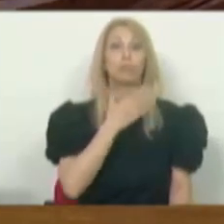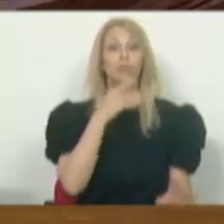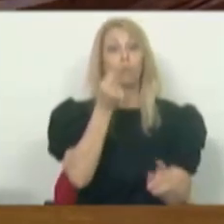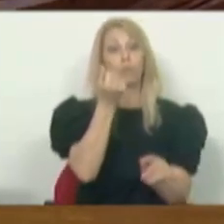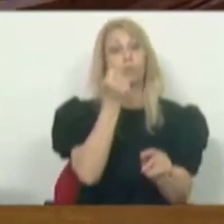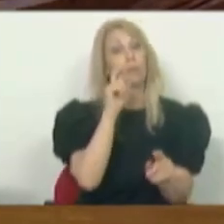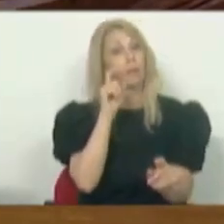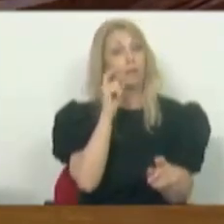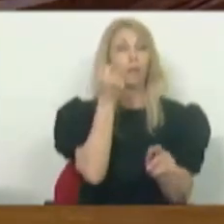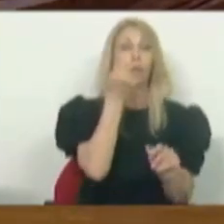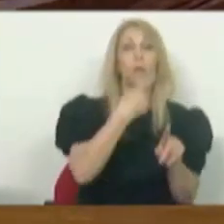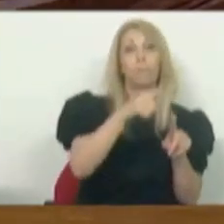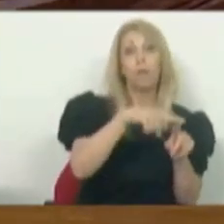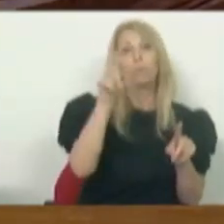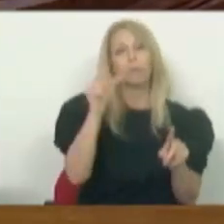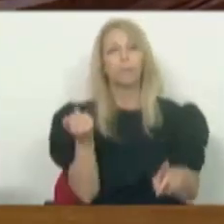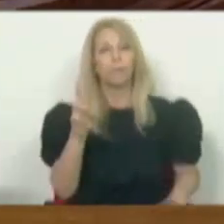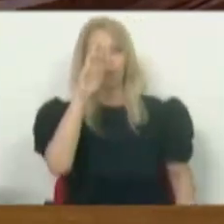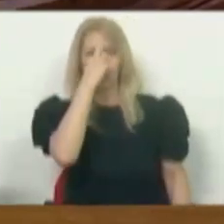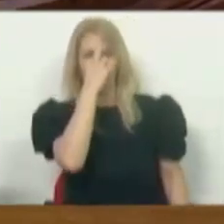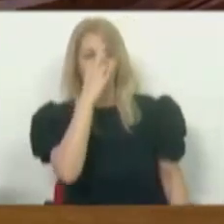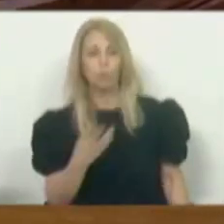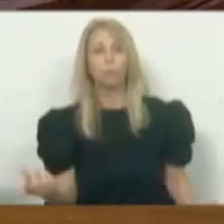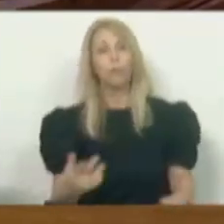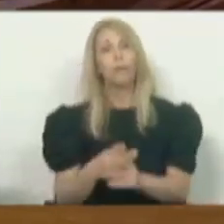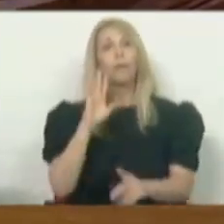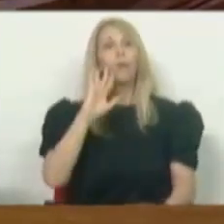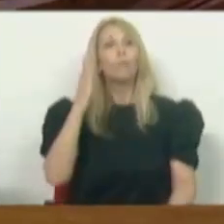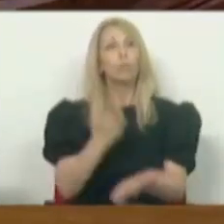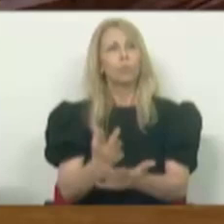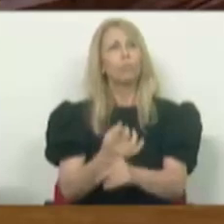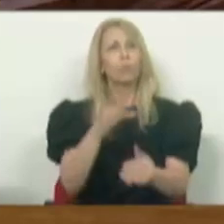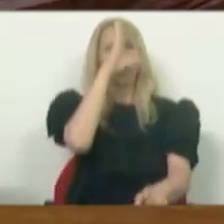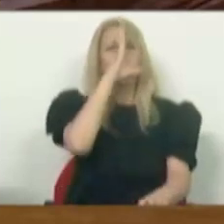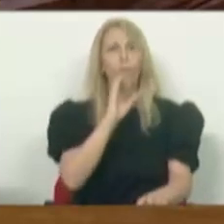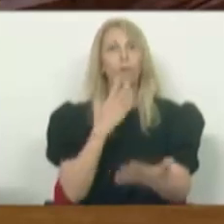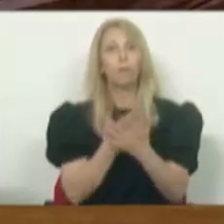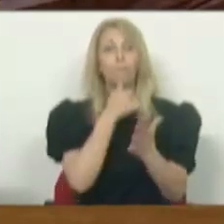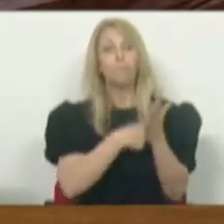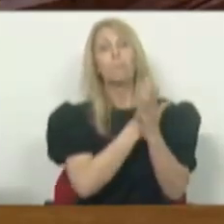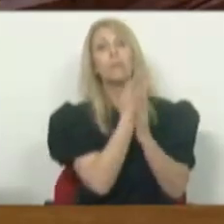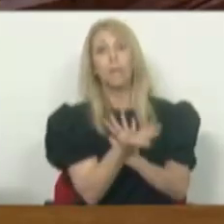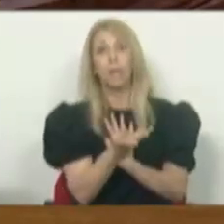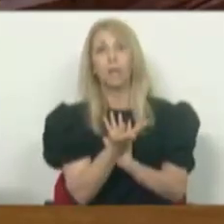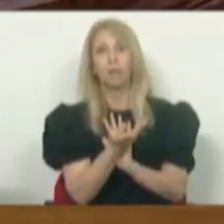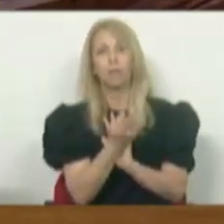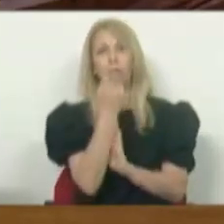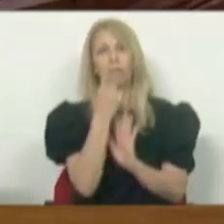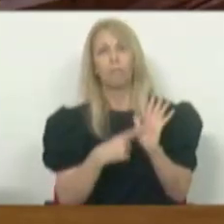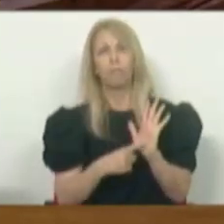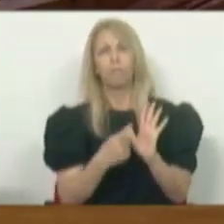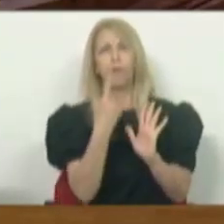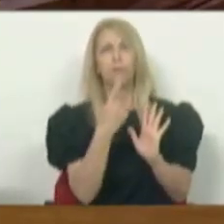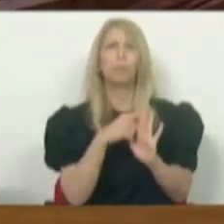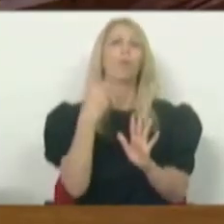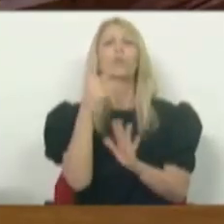Finalmente, e porque o Governo deixou um buraco na sua medida para os 2% de tablamento no aumento